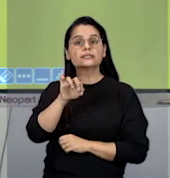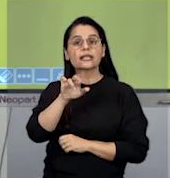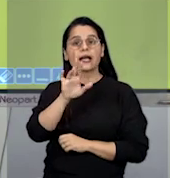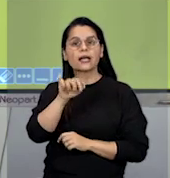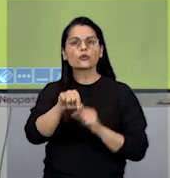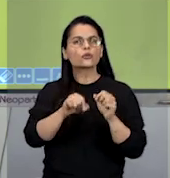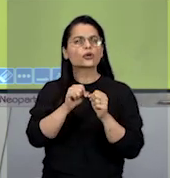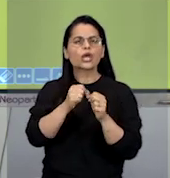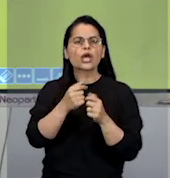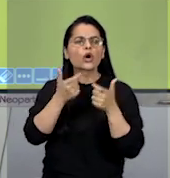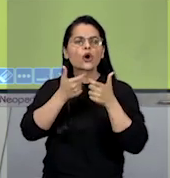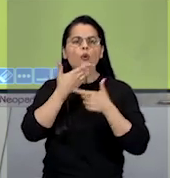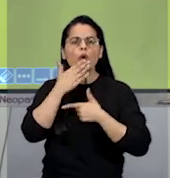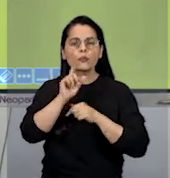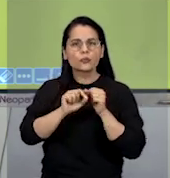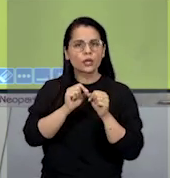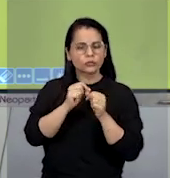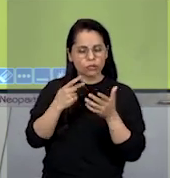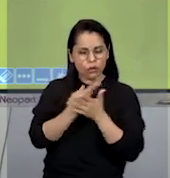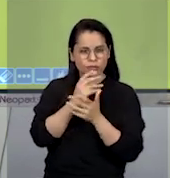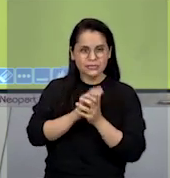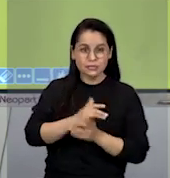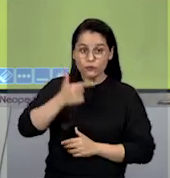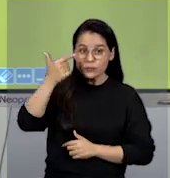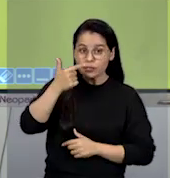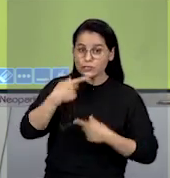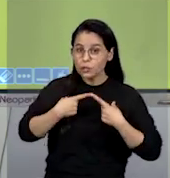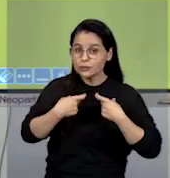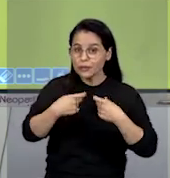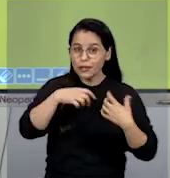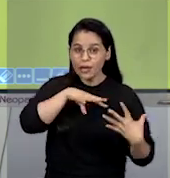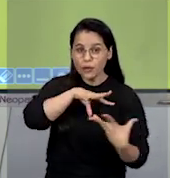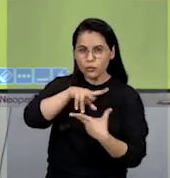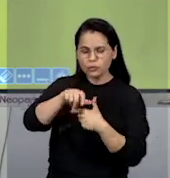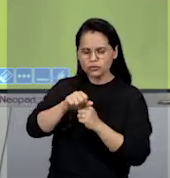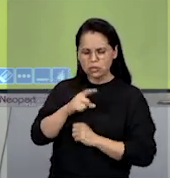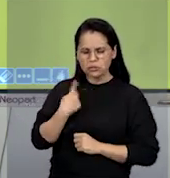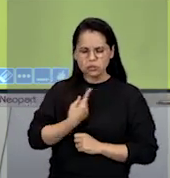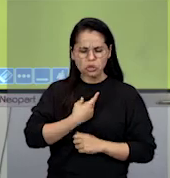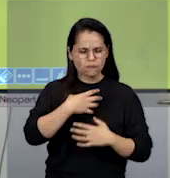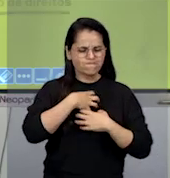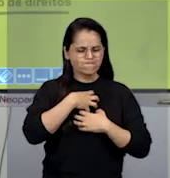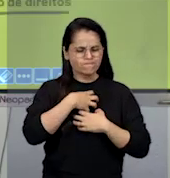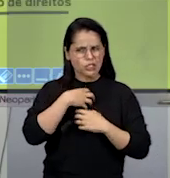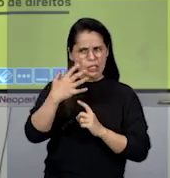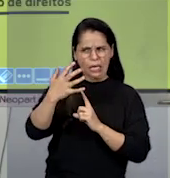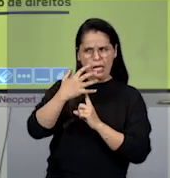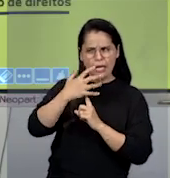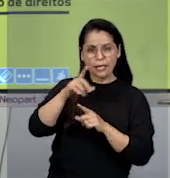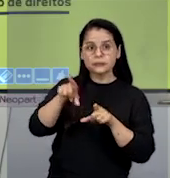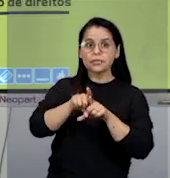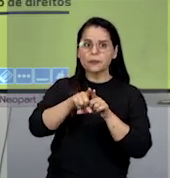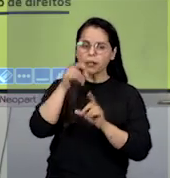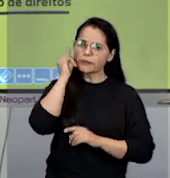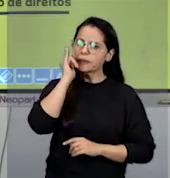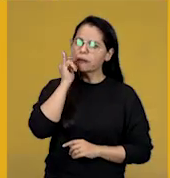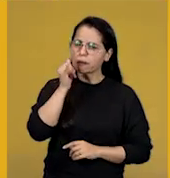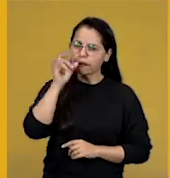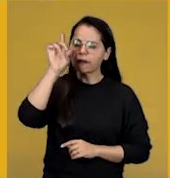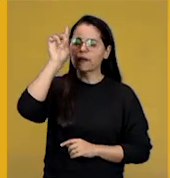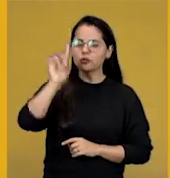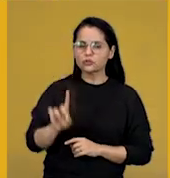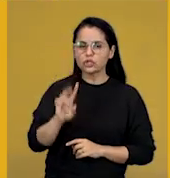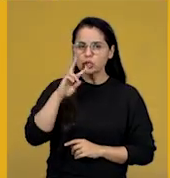Mundial. Então, quando nós nos sentimos assim, com ameaças, nós também declaramos os